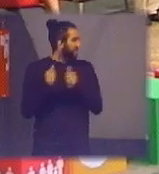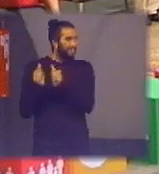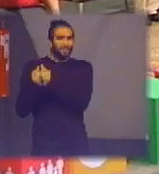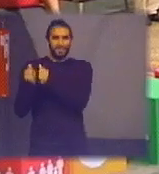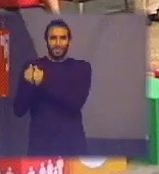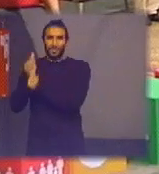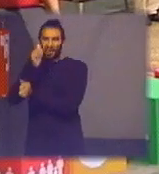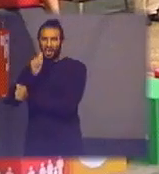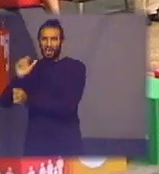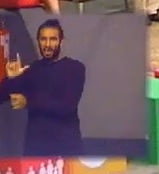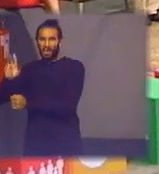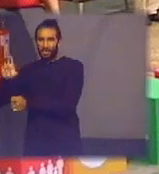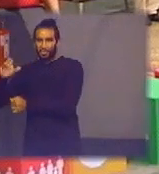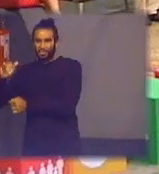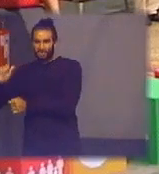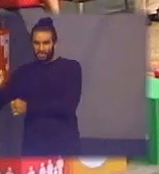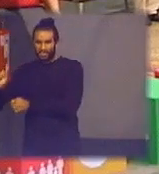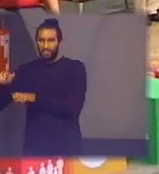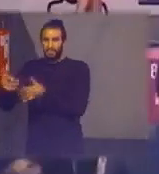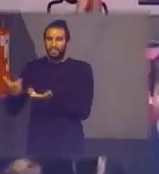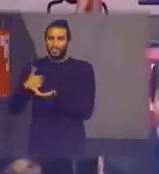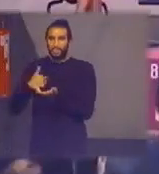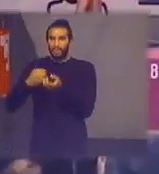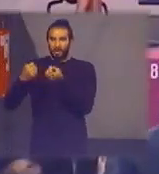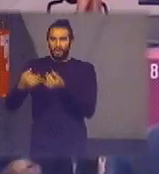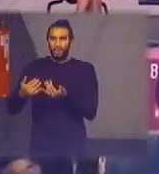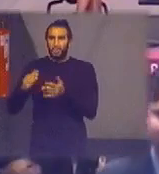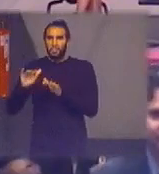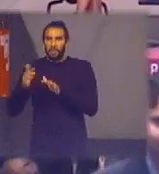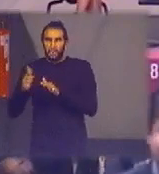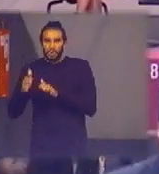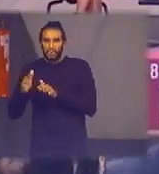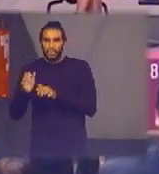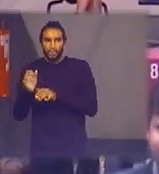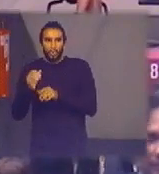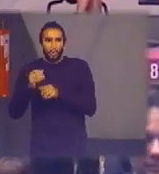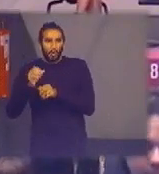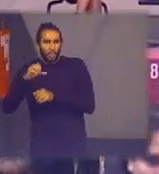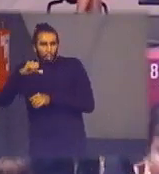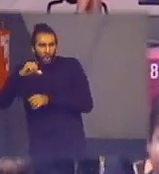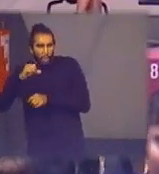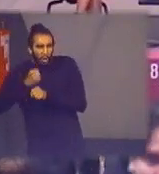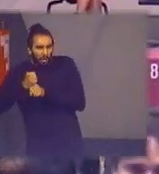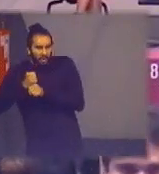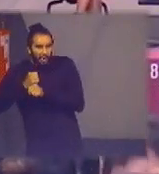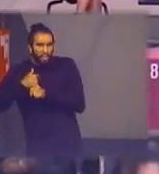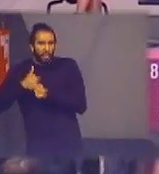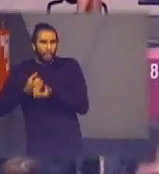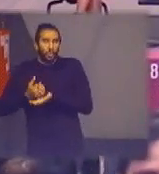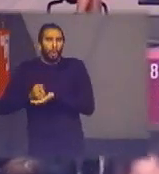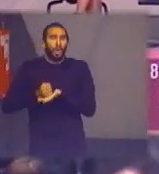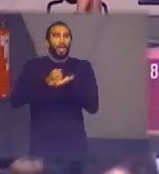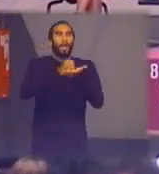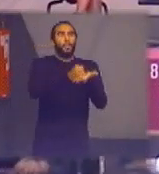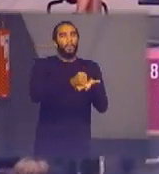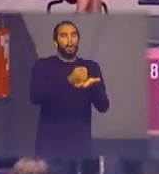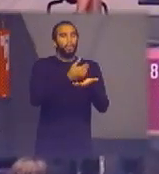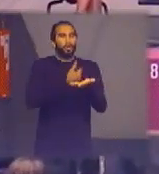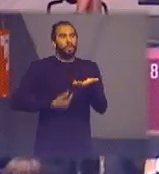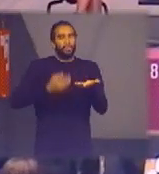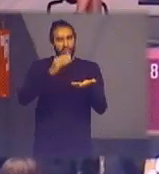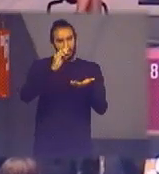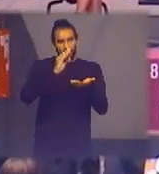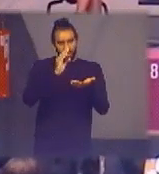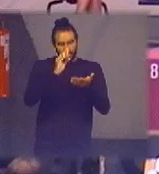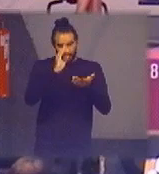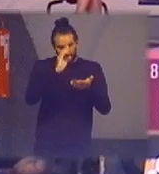mas na verdade eu vou dar essa visão eu fiquei os últimos nove anos apoiando o governo de Brasília nessa área de gestão de resíduos então vou dar essa visão de